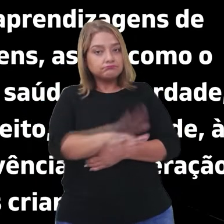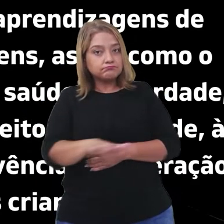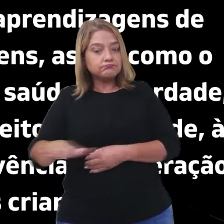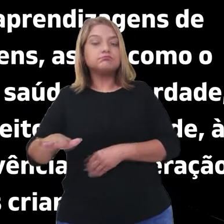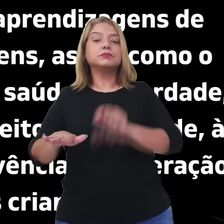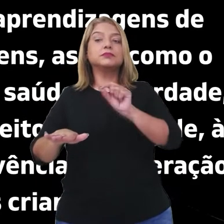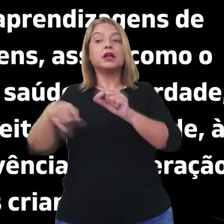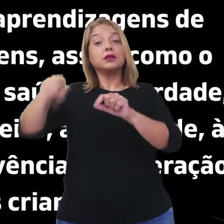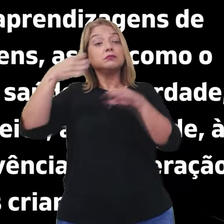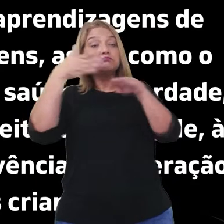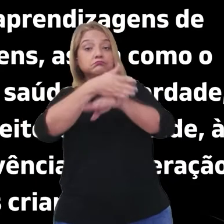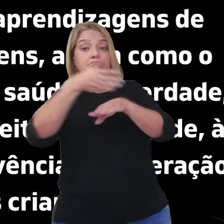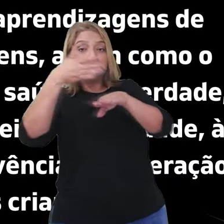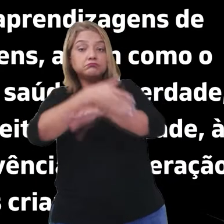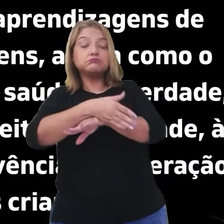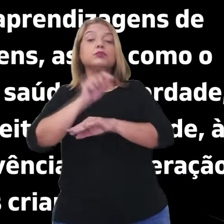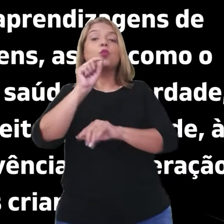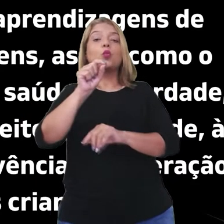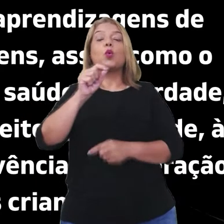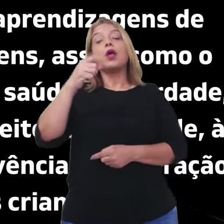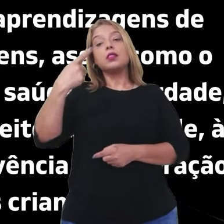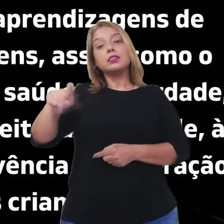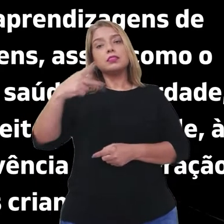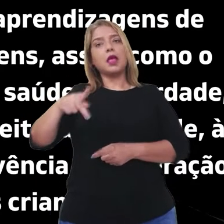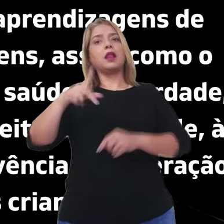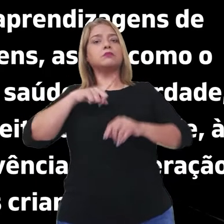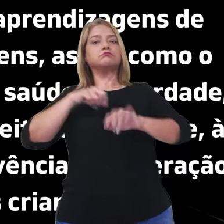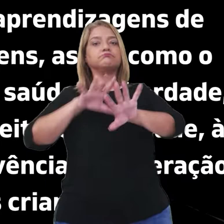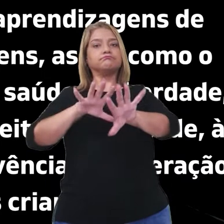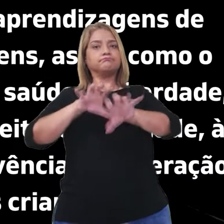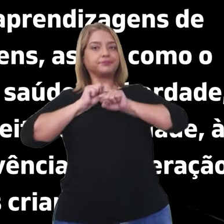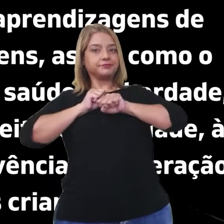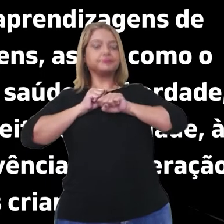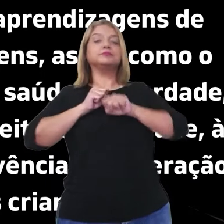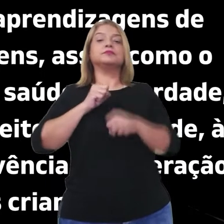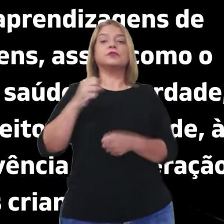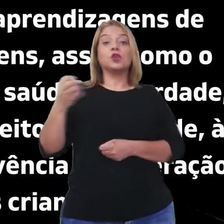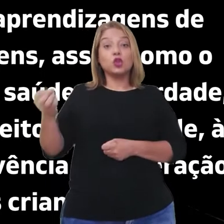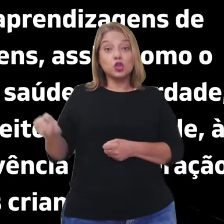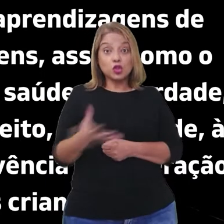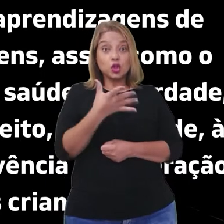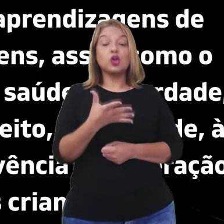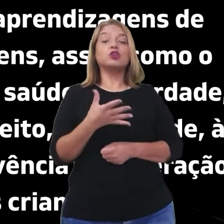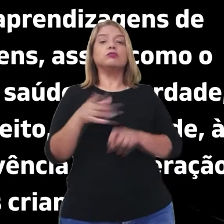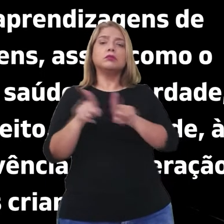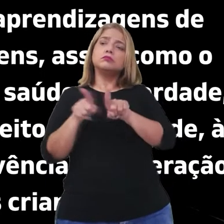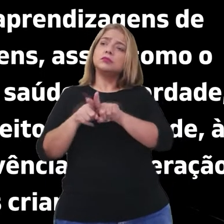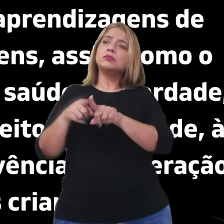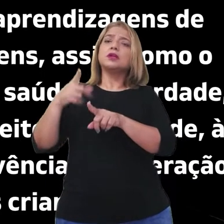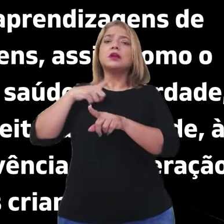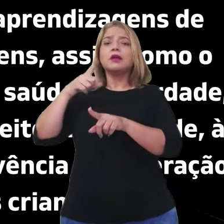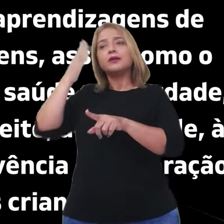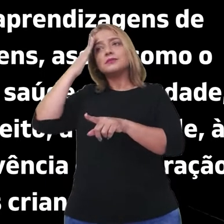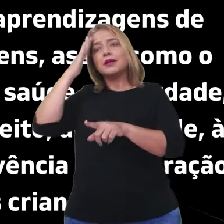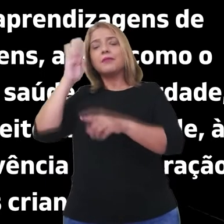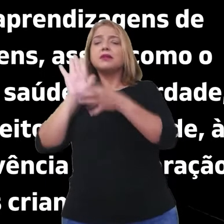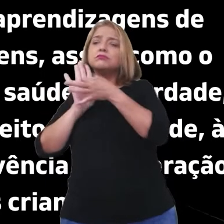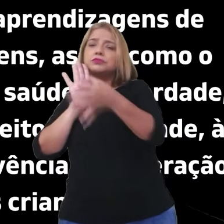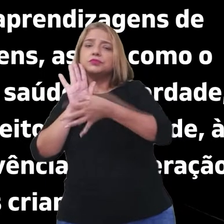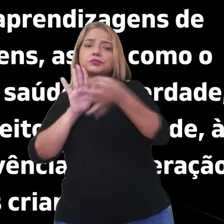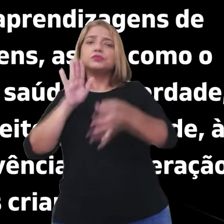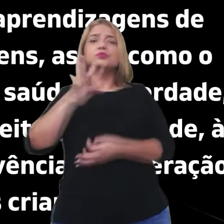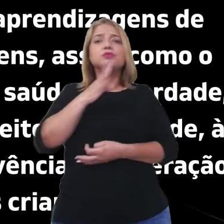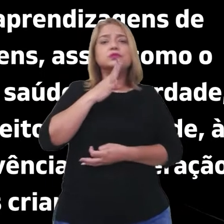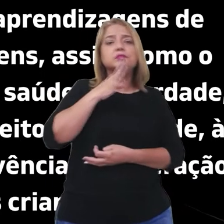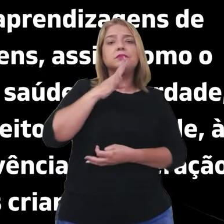acesso a processos de apropriação, renovação e articulação de conhecimentos e